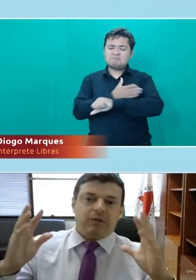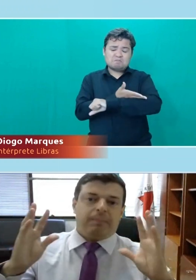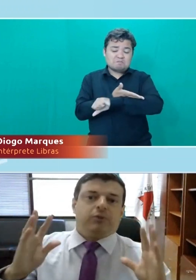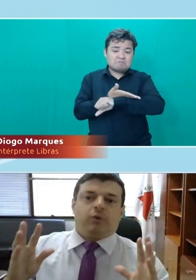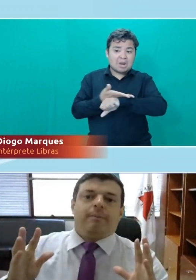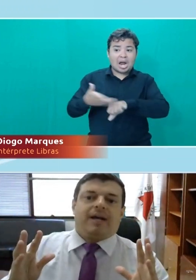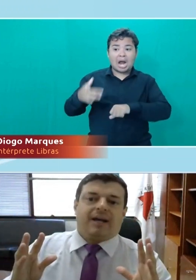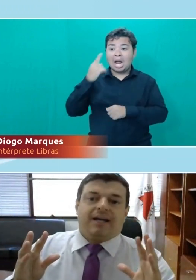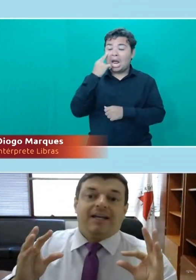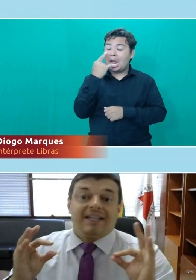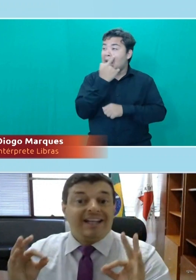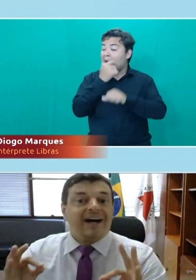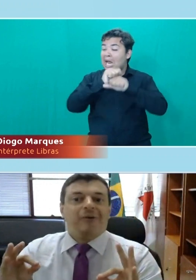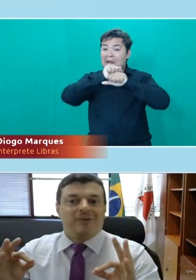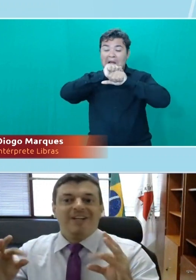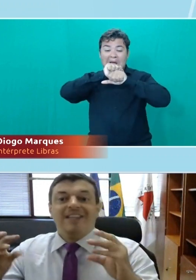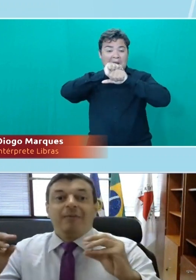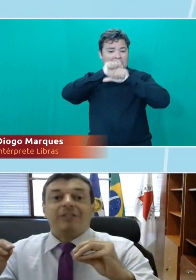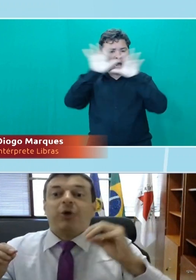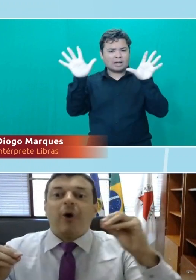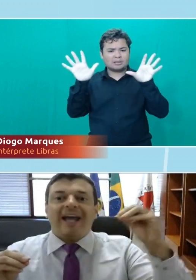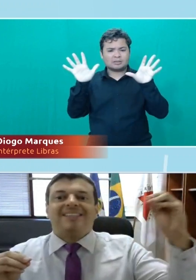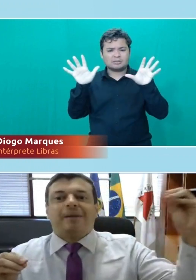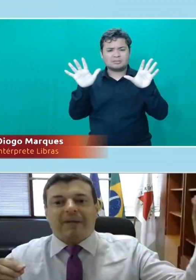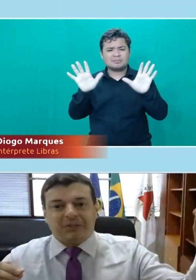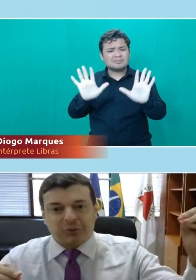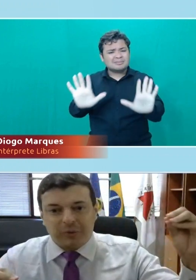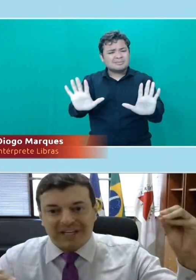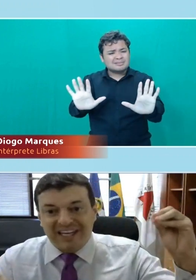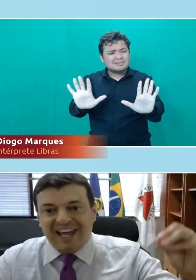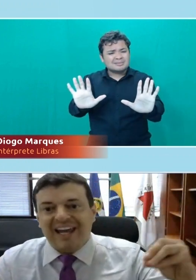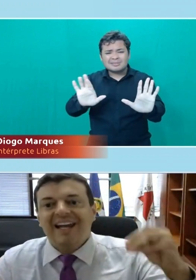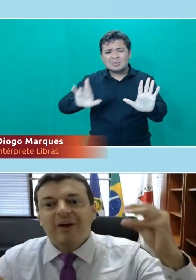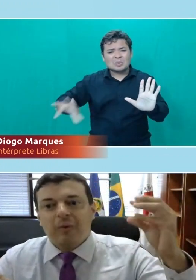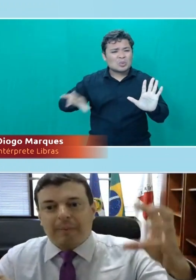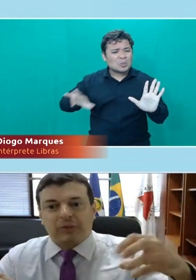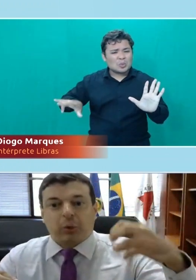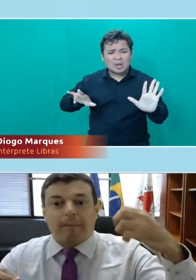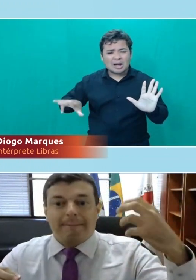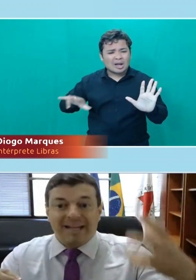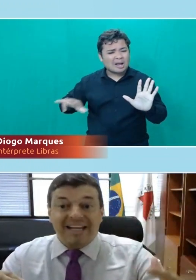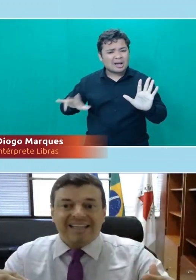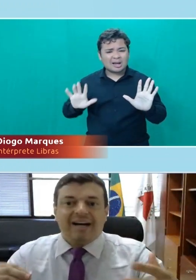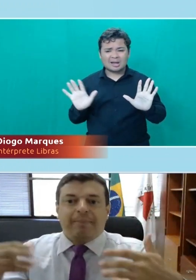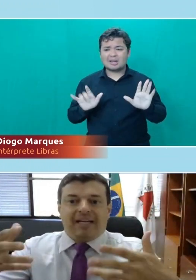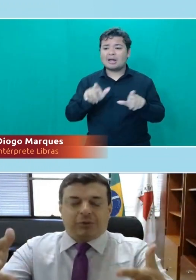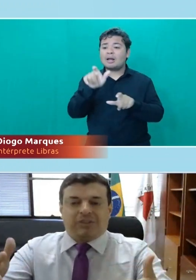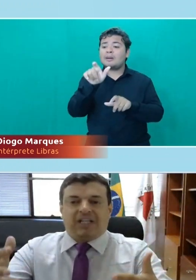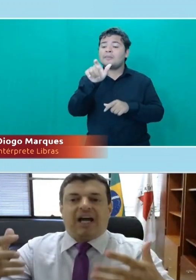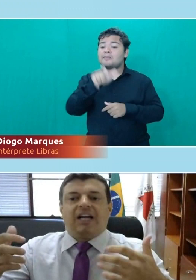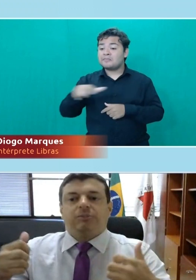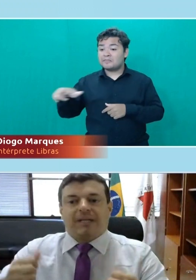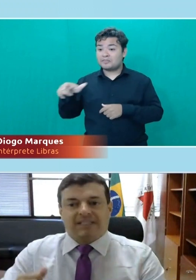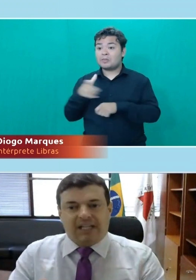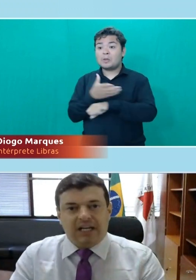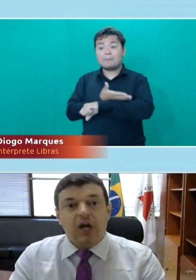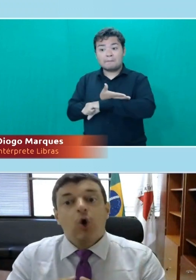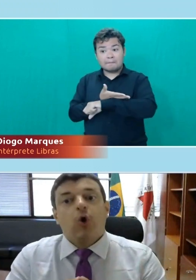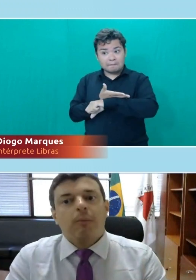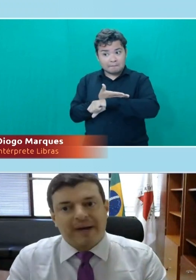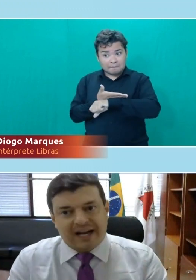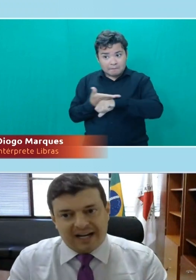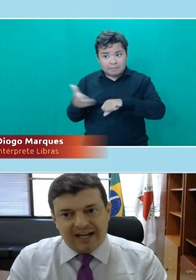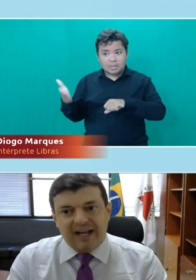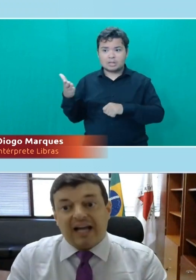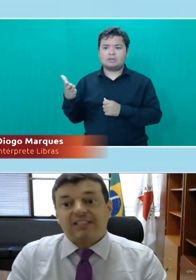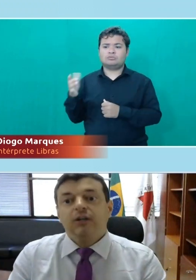sim seria uma pessoa branca, não, não é só essa pessoa que é uma pessoa lida pela sociedade brasileira